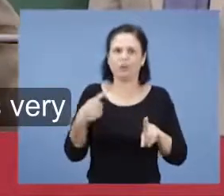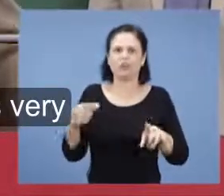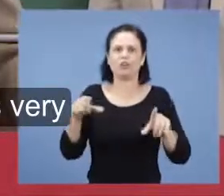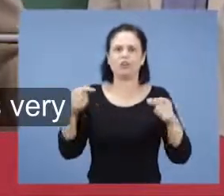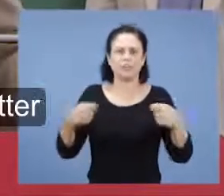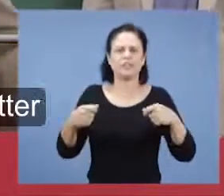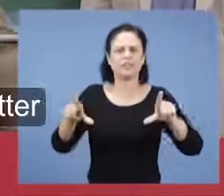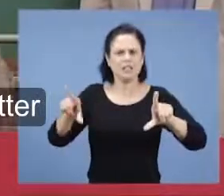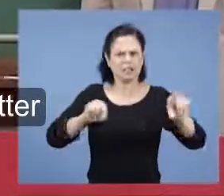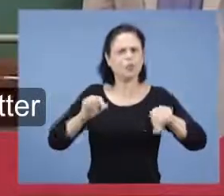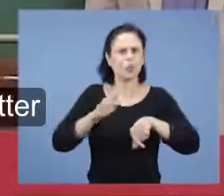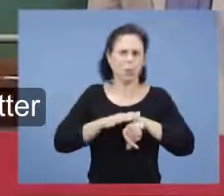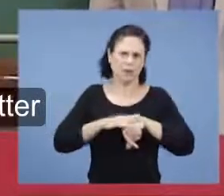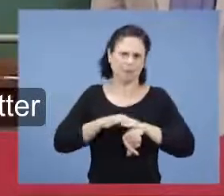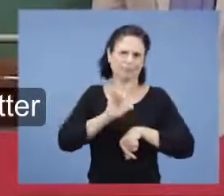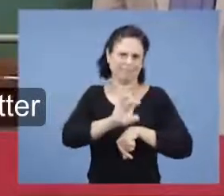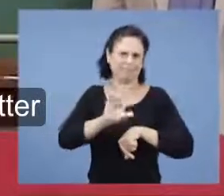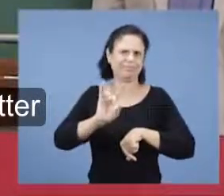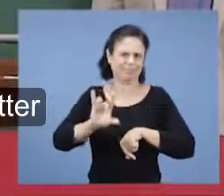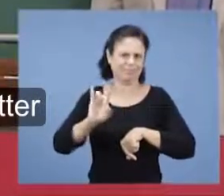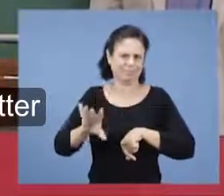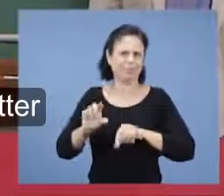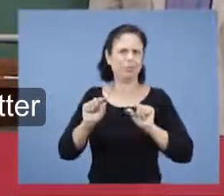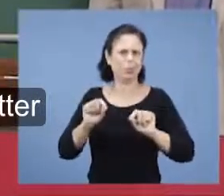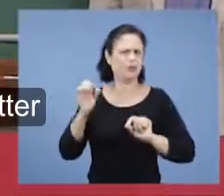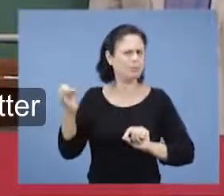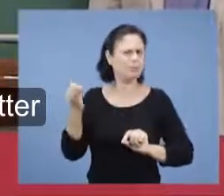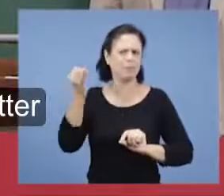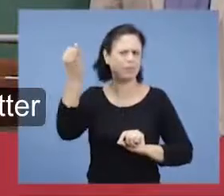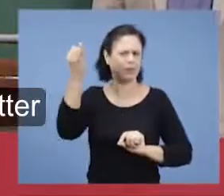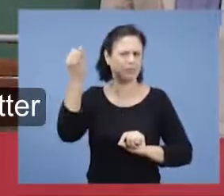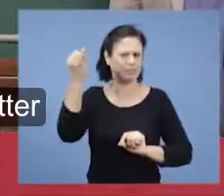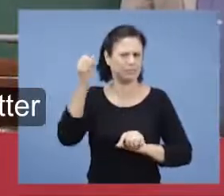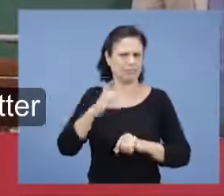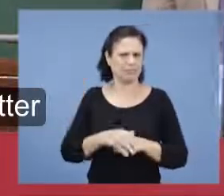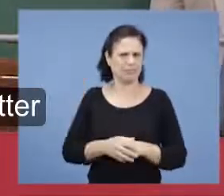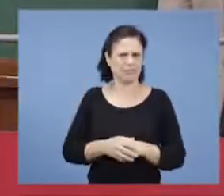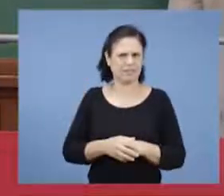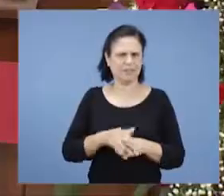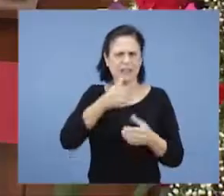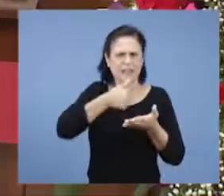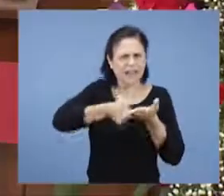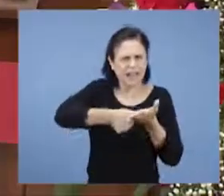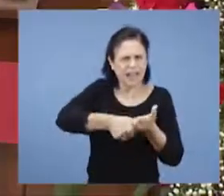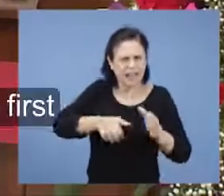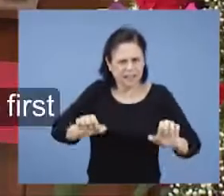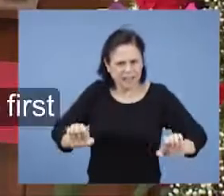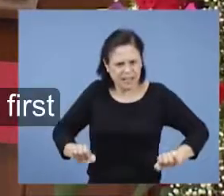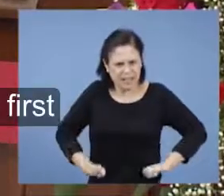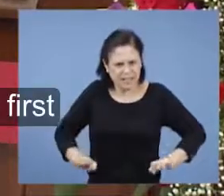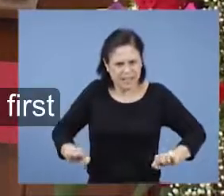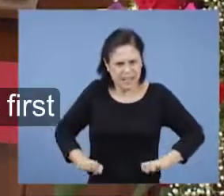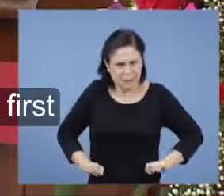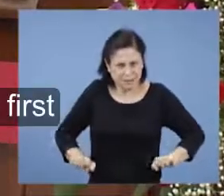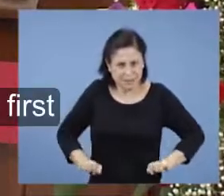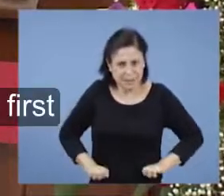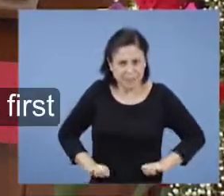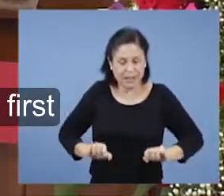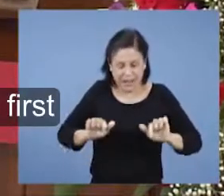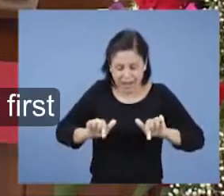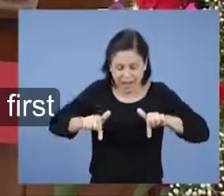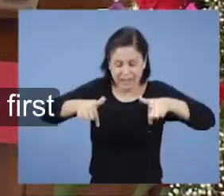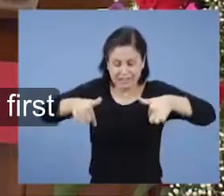Mas o que é muito importante aqui, é saber que nessa carta, a operação aqui,